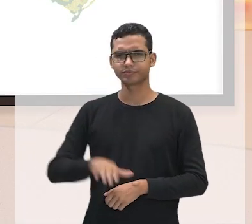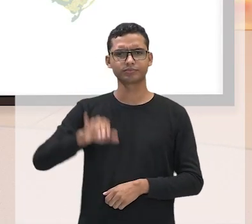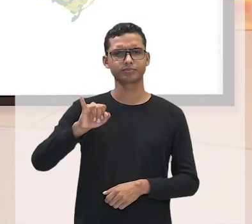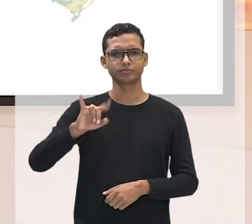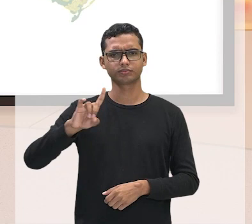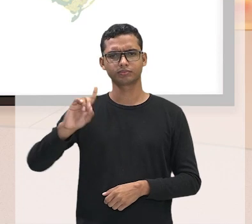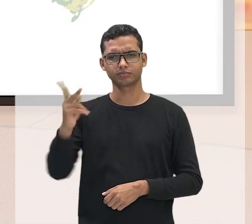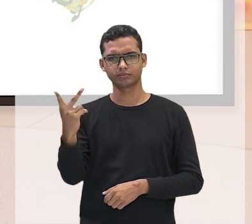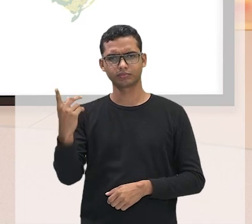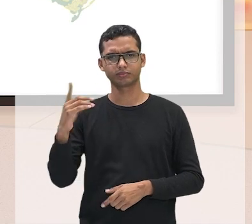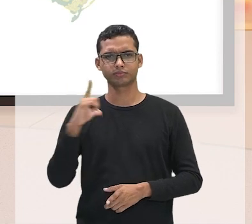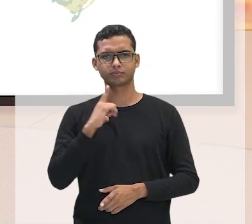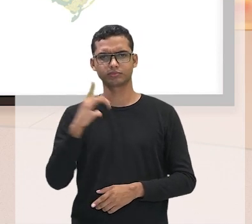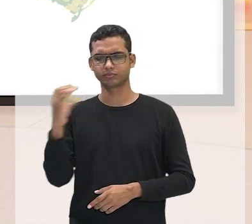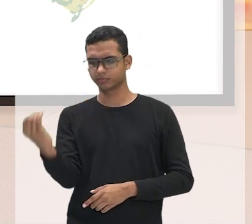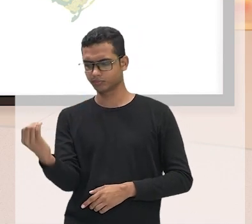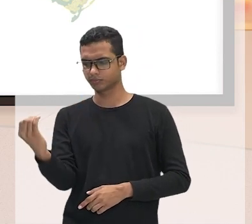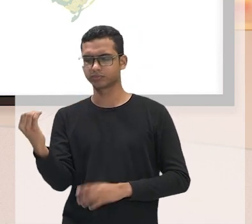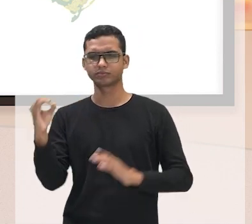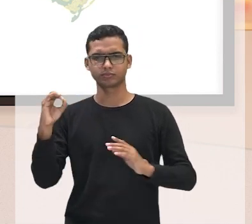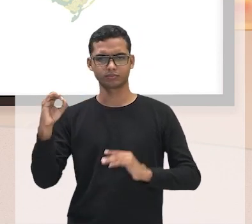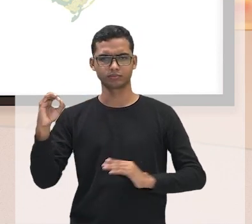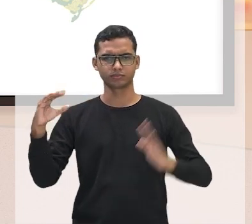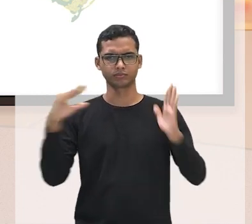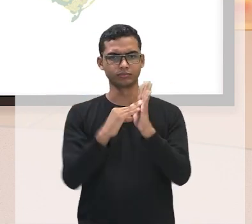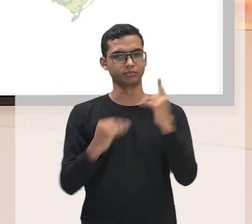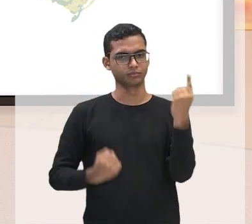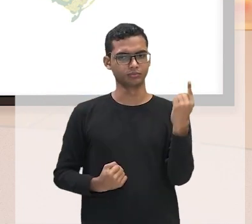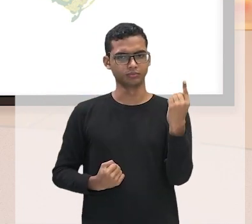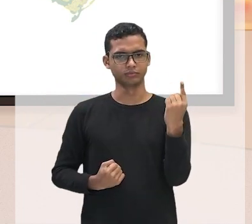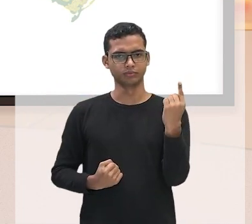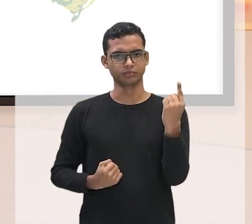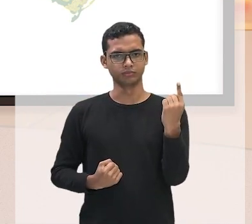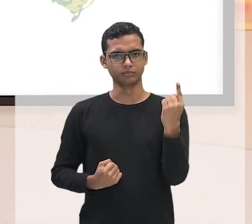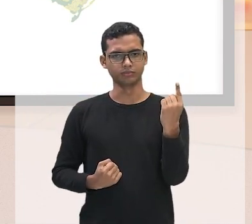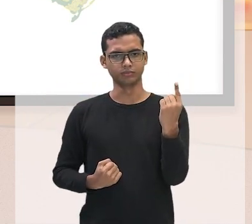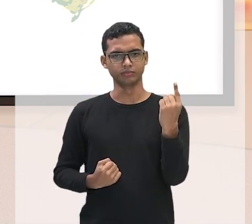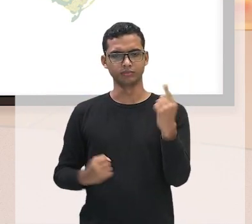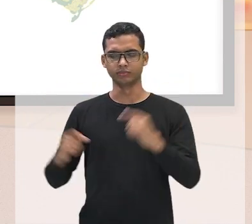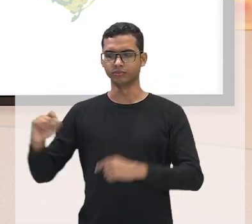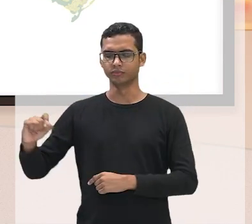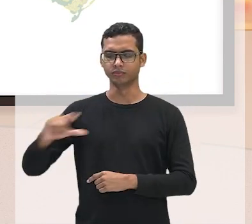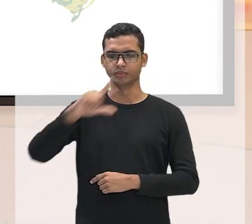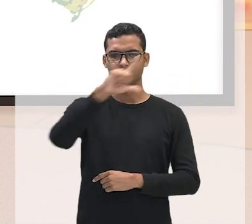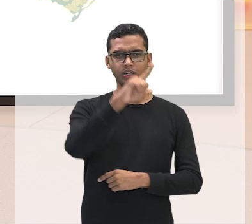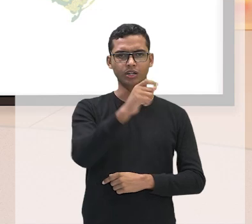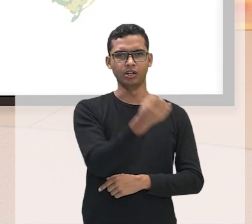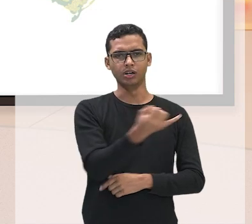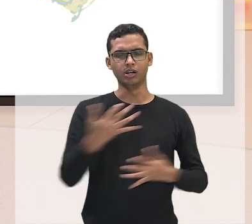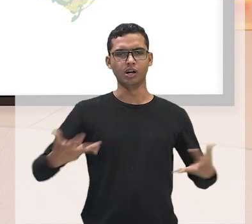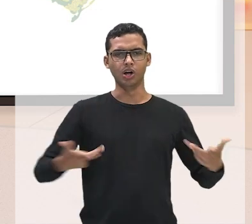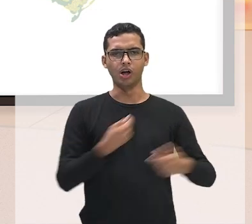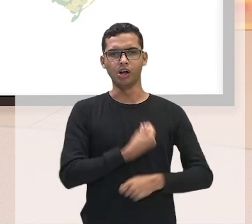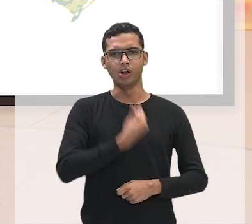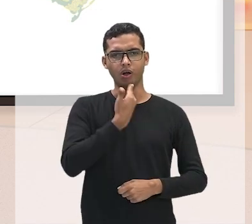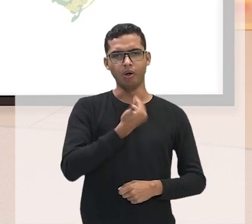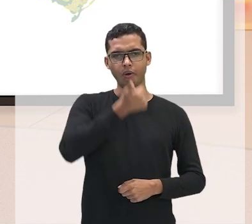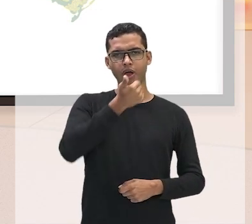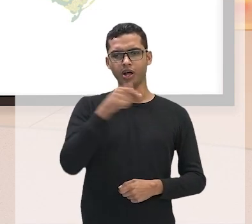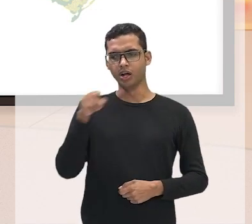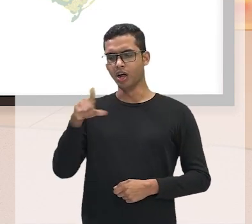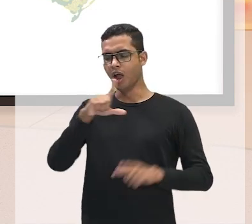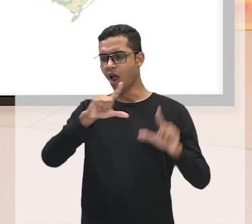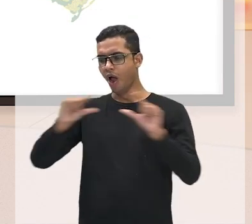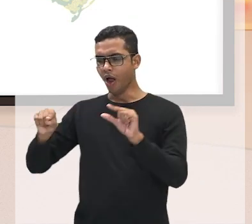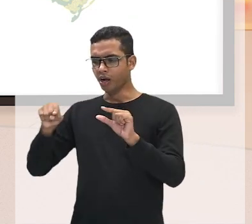que vai de 0 a 1, quanto menor a qualidade de vida, menor, quanto maior a qualidade de vida, maior, certo? Só que esse valor, ele não